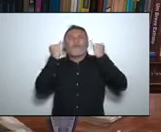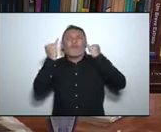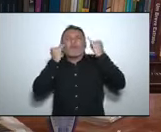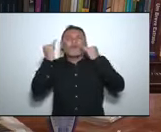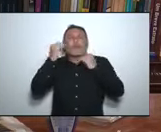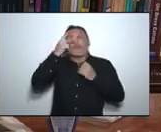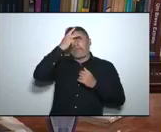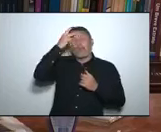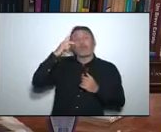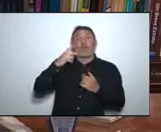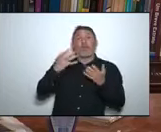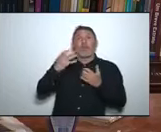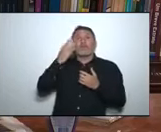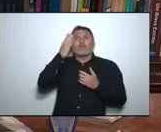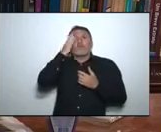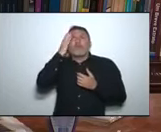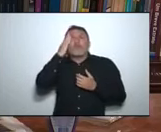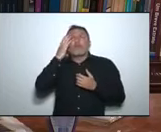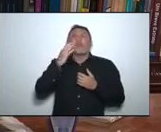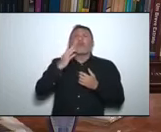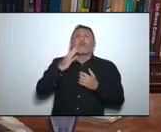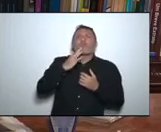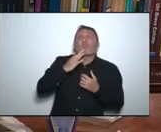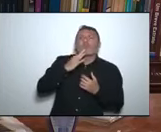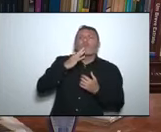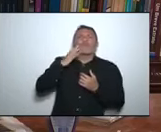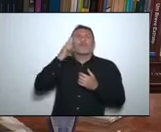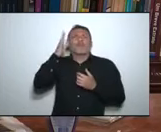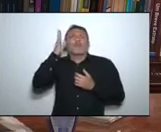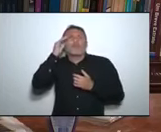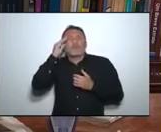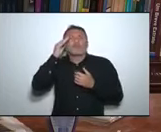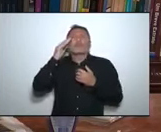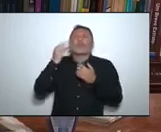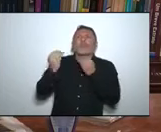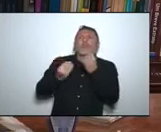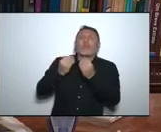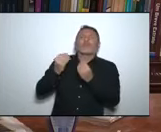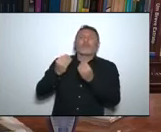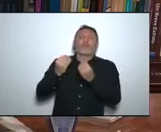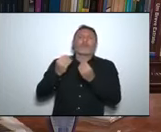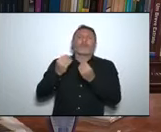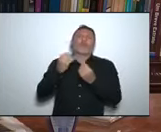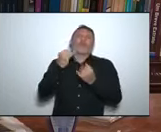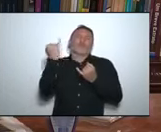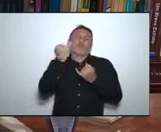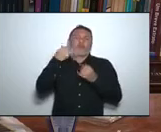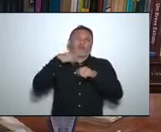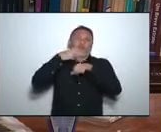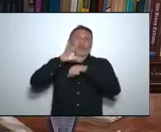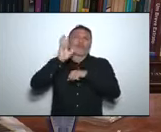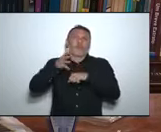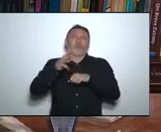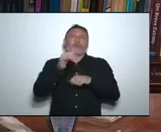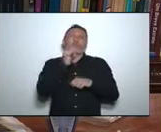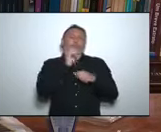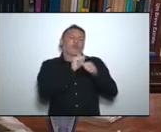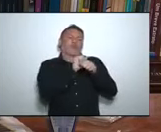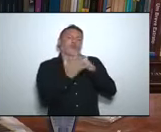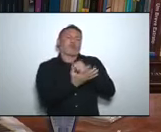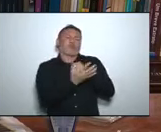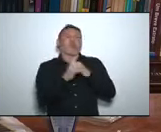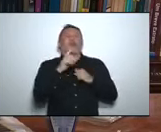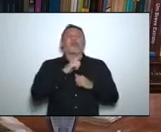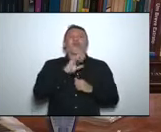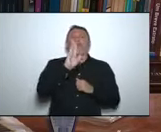desejar ter as informações. Vocês sabem como foi importante divulgar o número de casos por bairros, vocês sabem como é importante divulgar o número de casos por